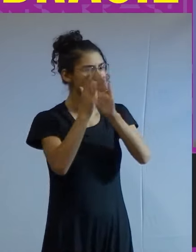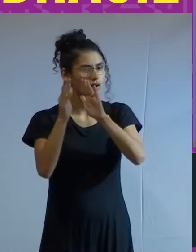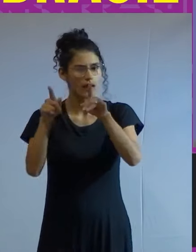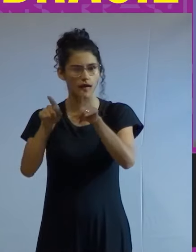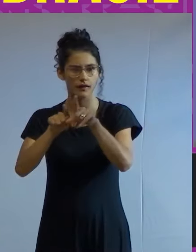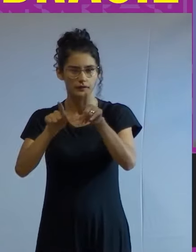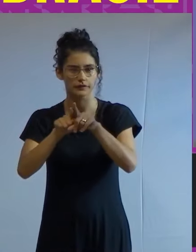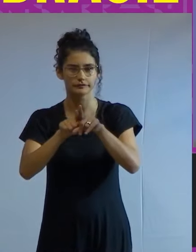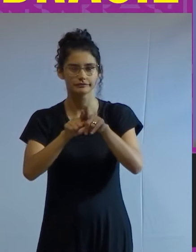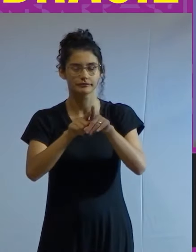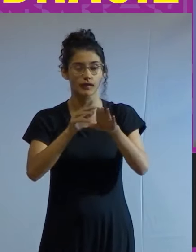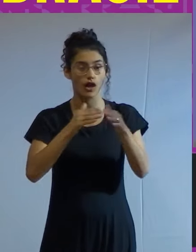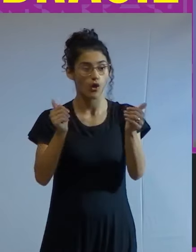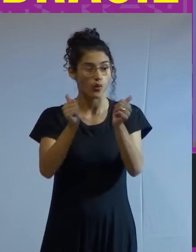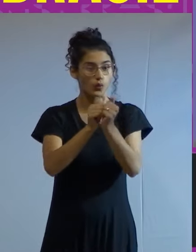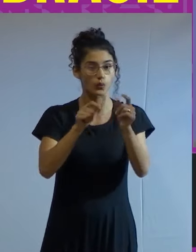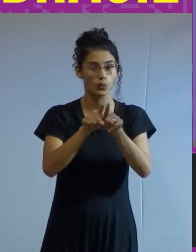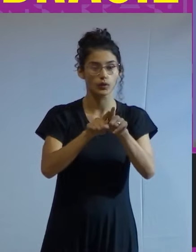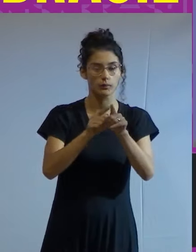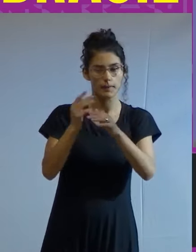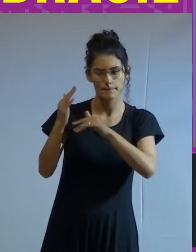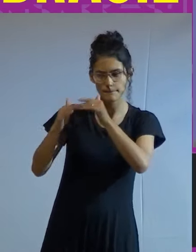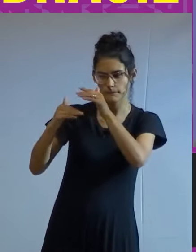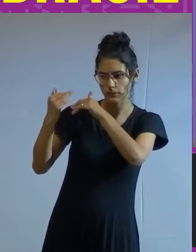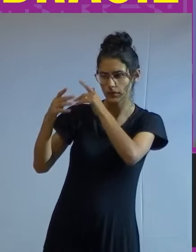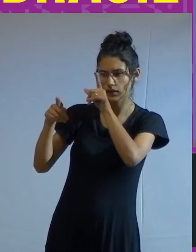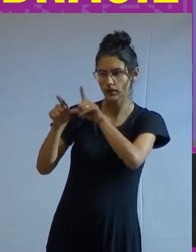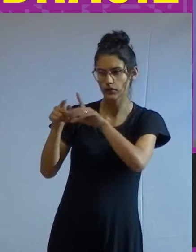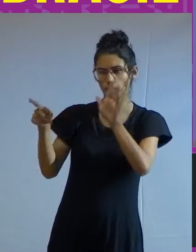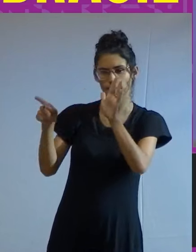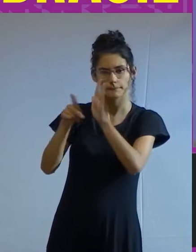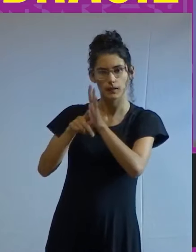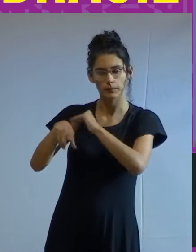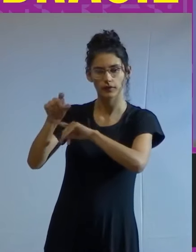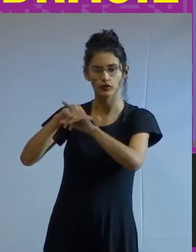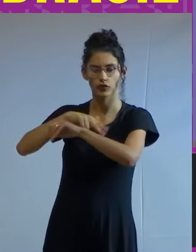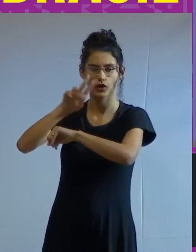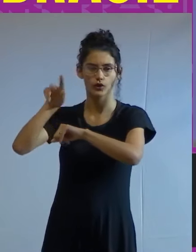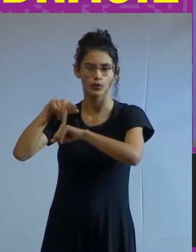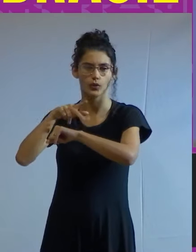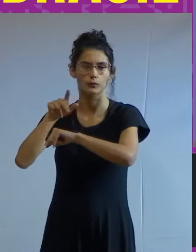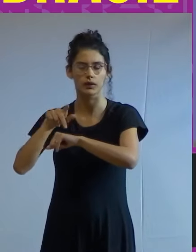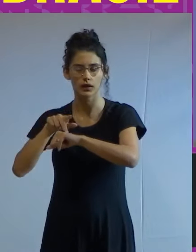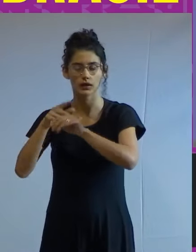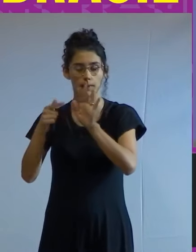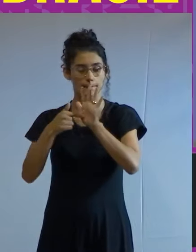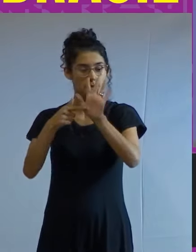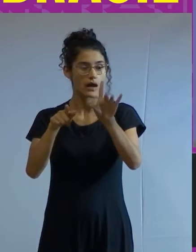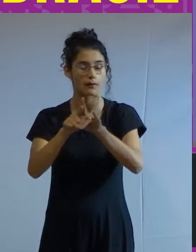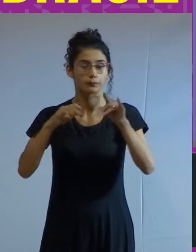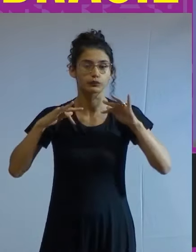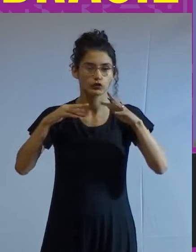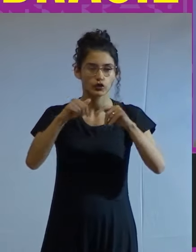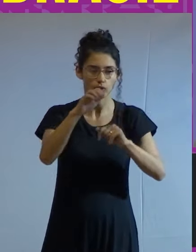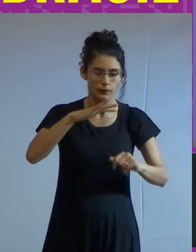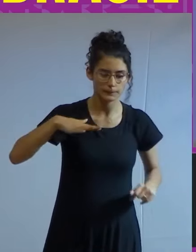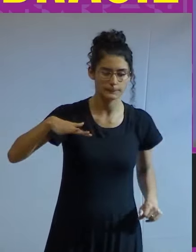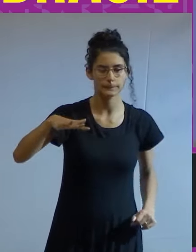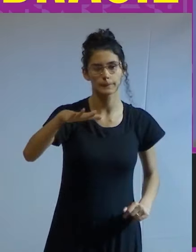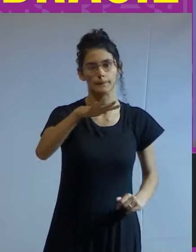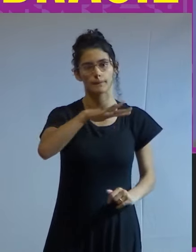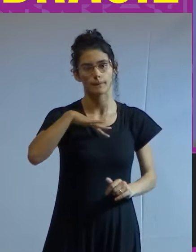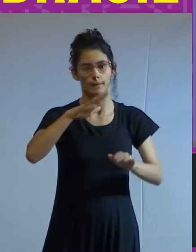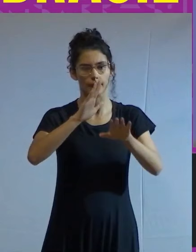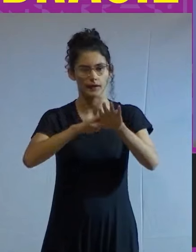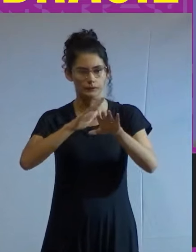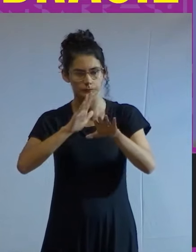academias, ajuntando sua irradiação na superfície do país, despertando por toda a parte as